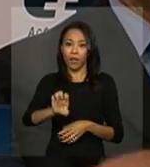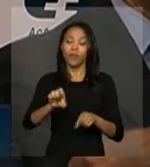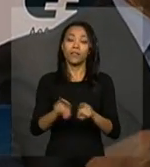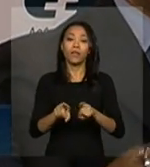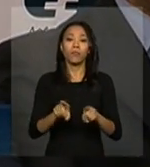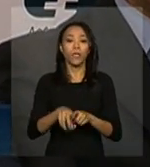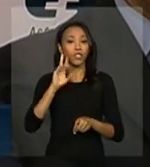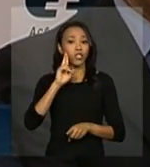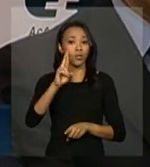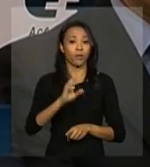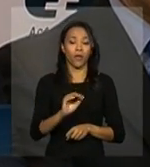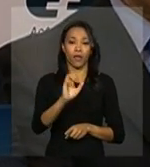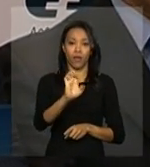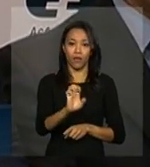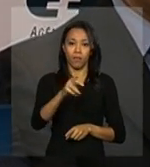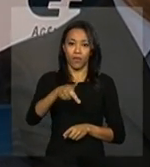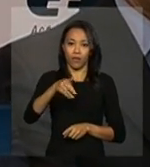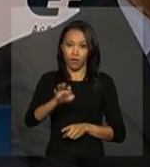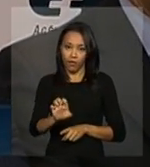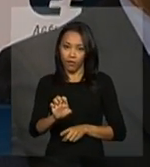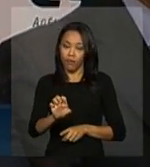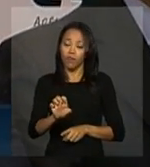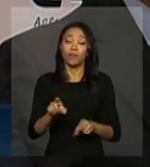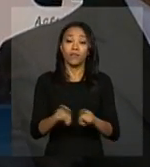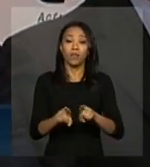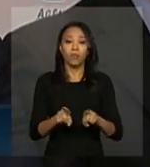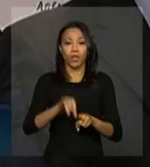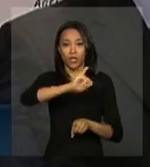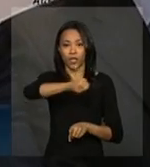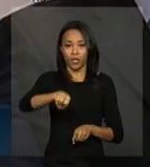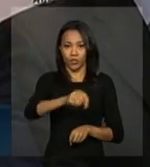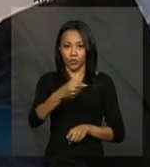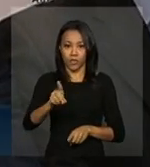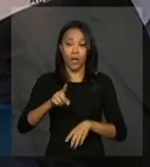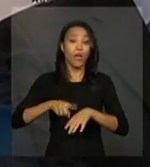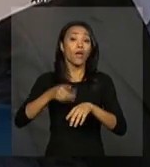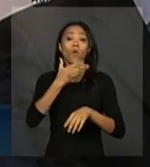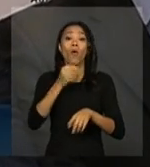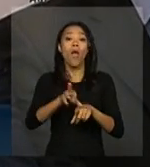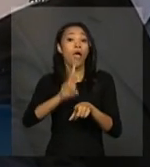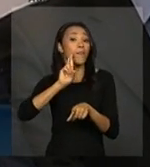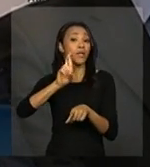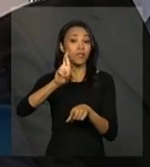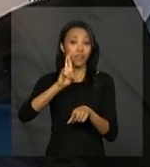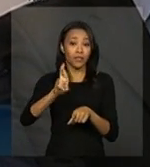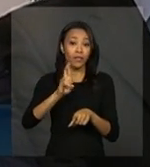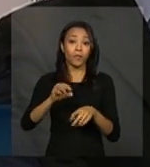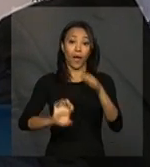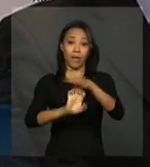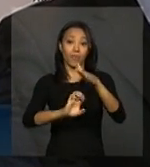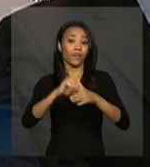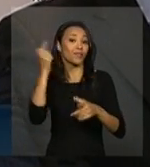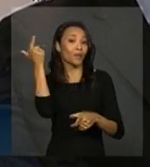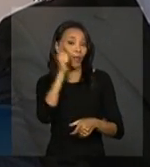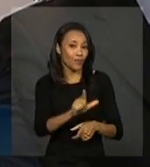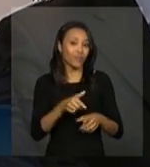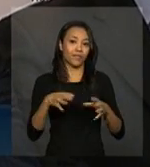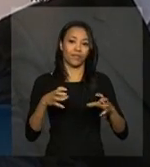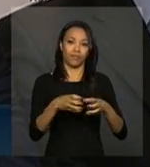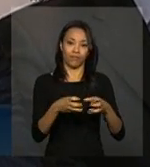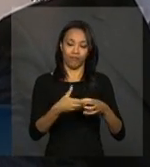diretor da EPE, e o doutor José da Costa, representando aqui o consórcio vencedor do leilão.